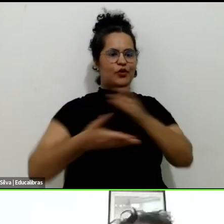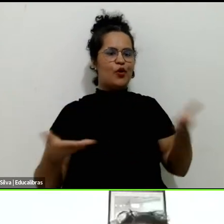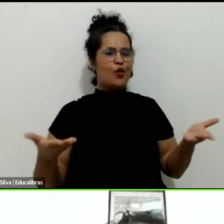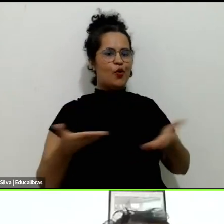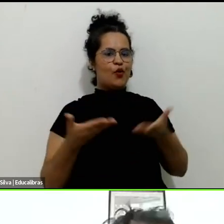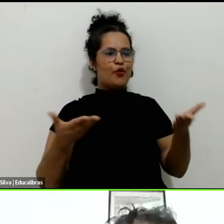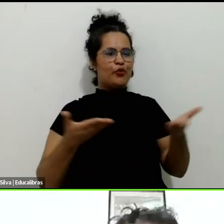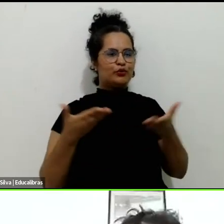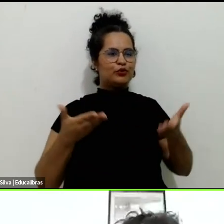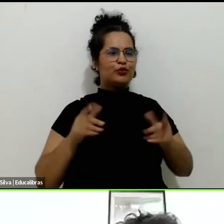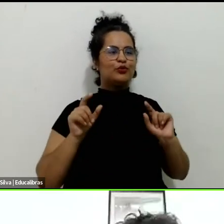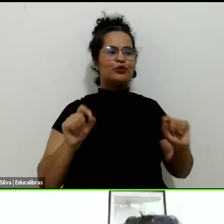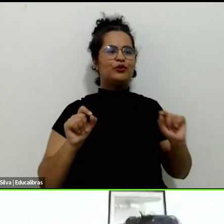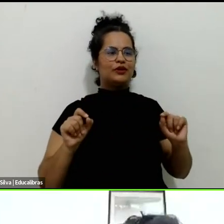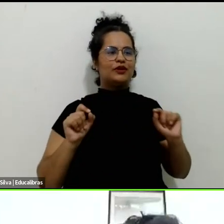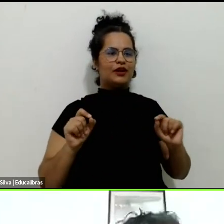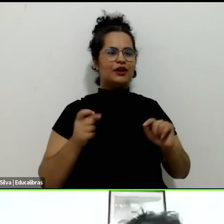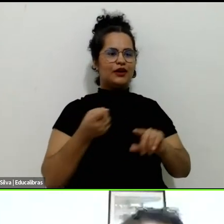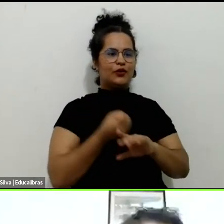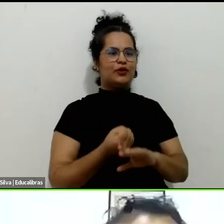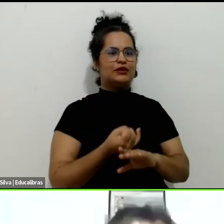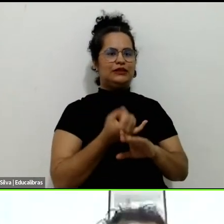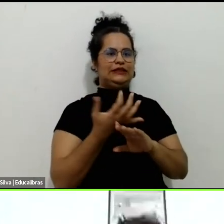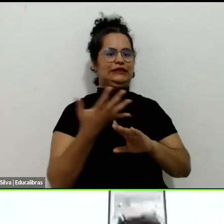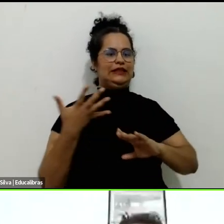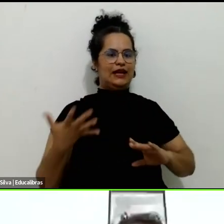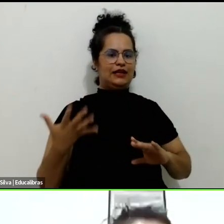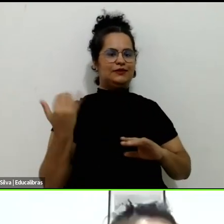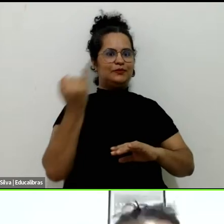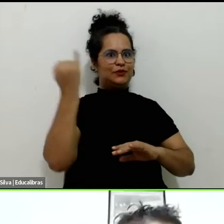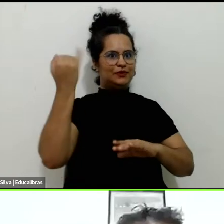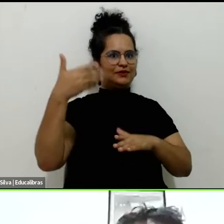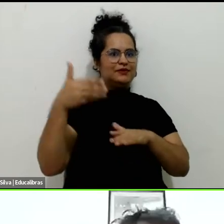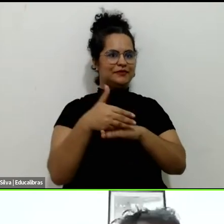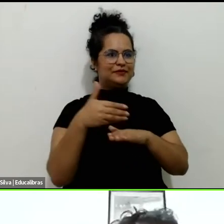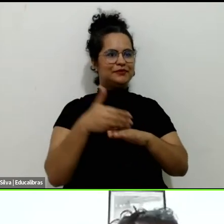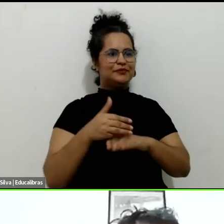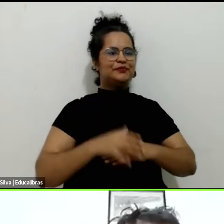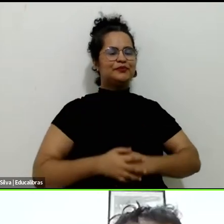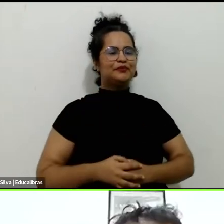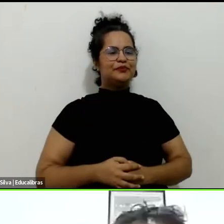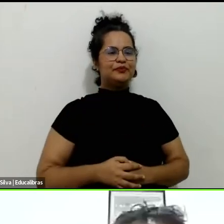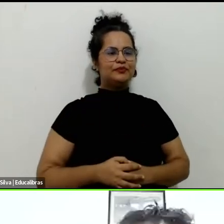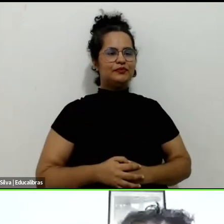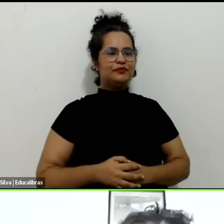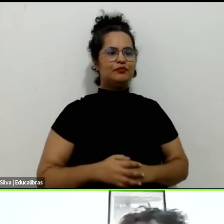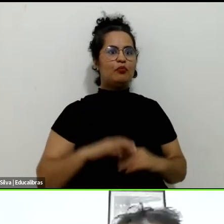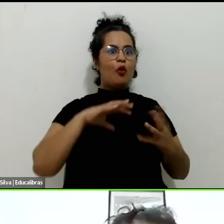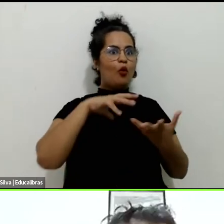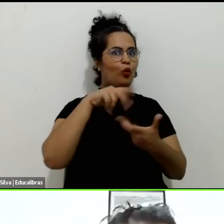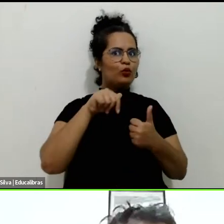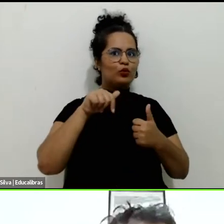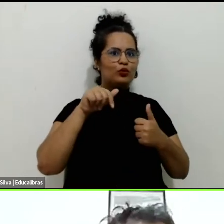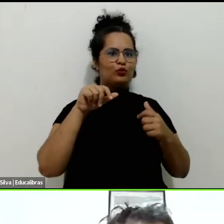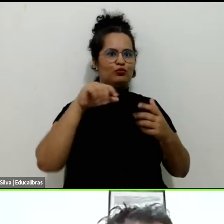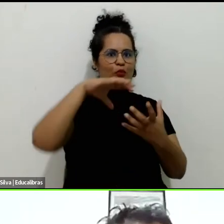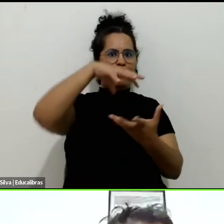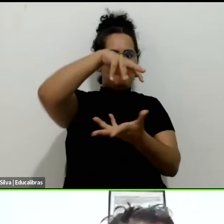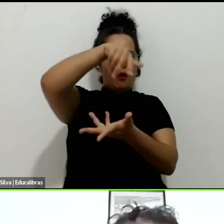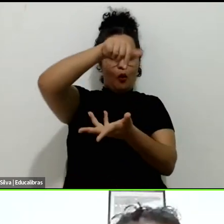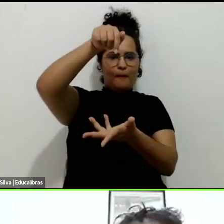iniciativas importantes na celebração em diferentes partes do mundo. Em alguns minutos vamos compartilhar algumas